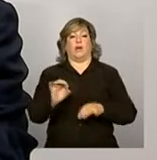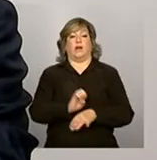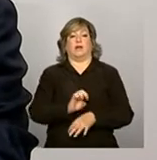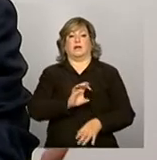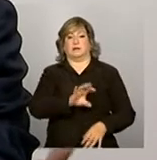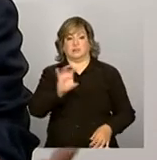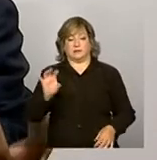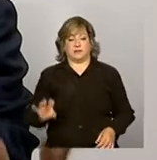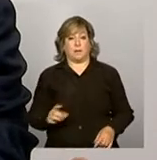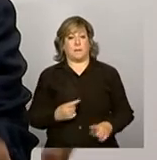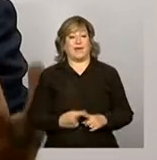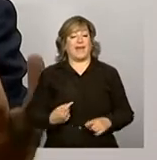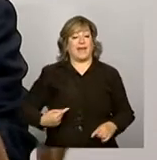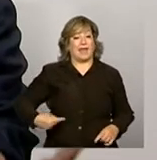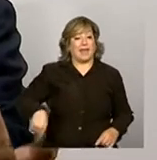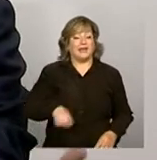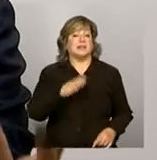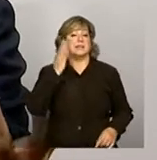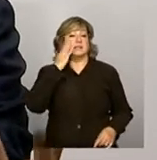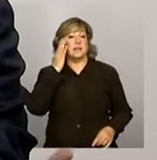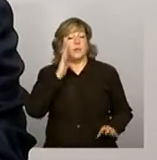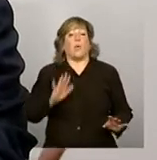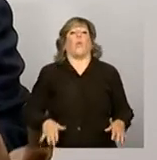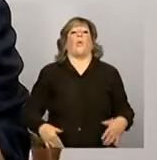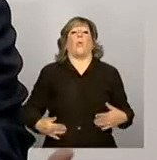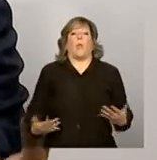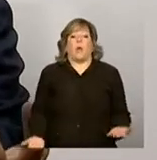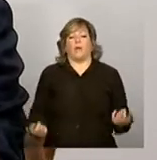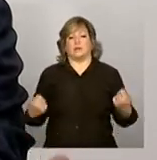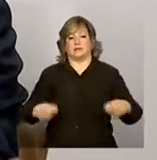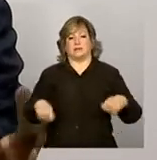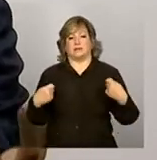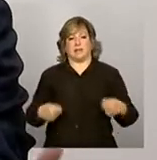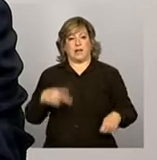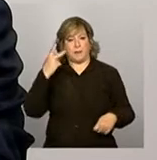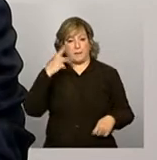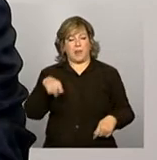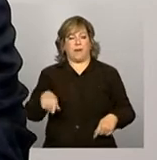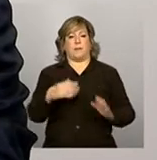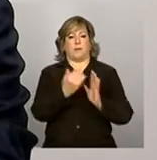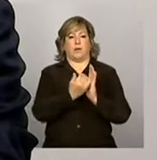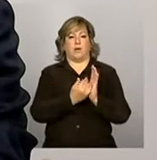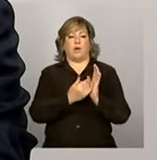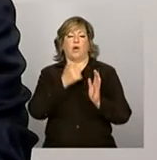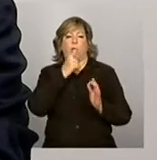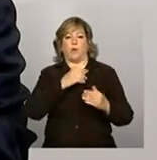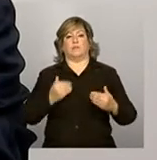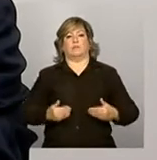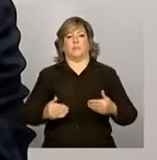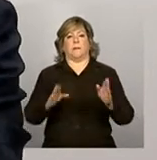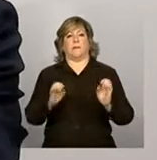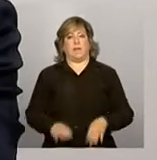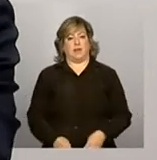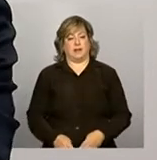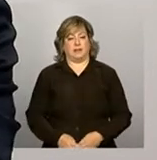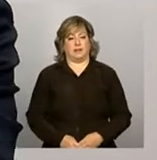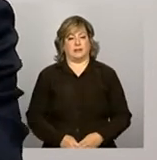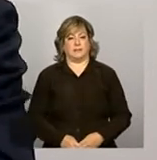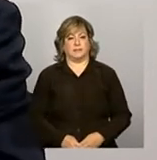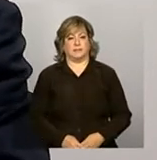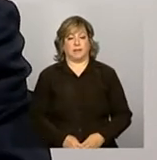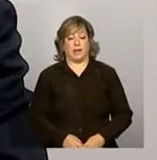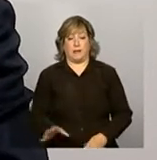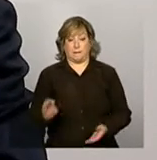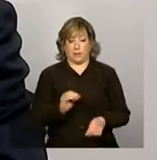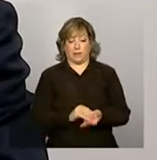eles que têm a noção de quais são as necessidades para a gestão do programa. Então, colocando esse